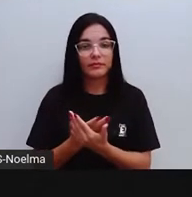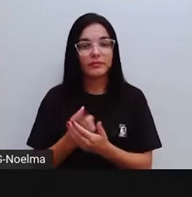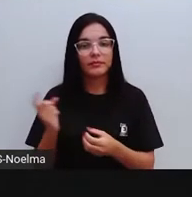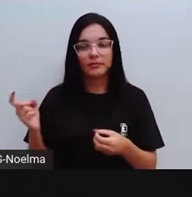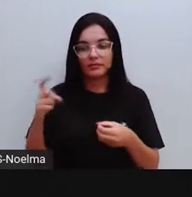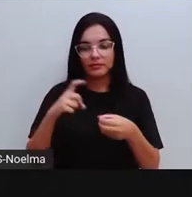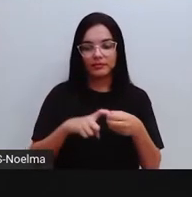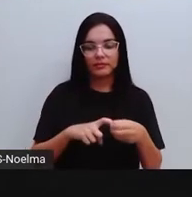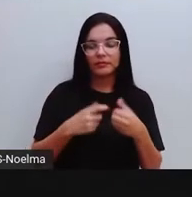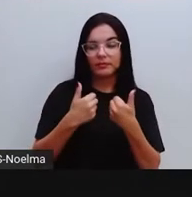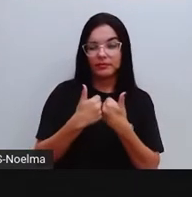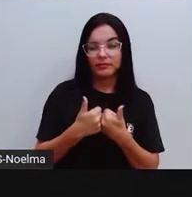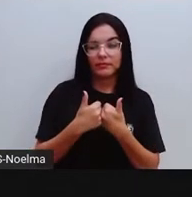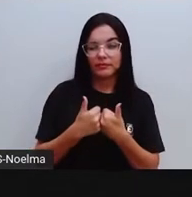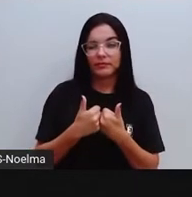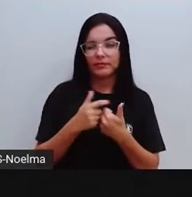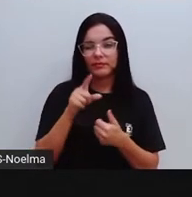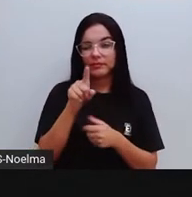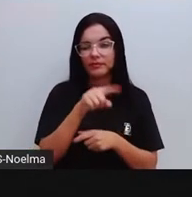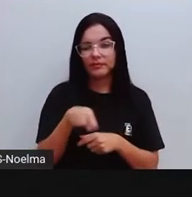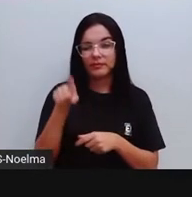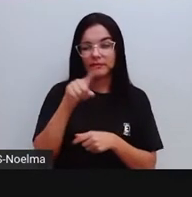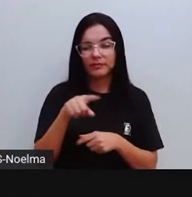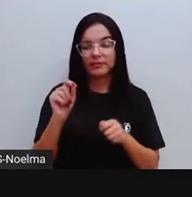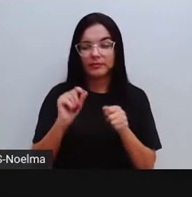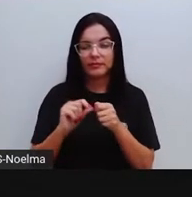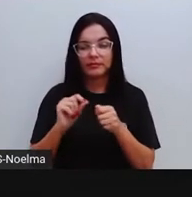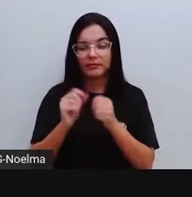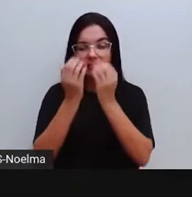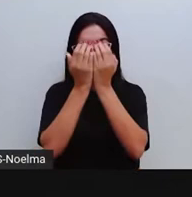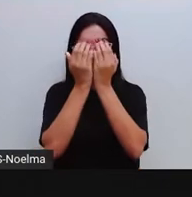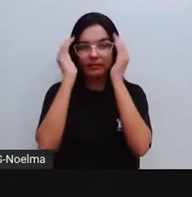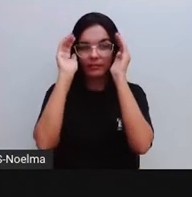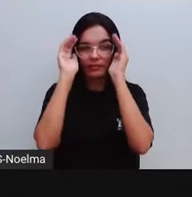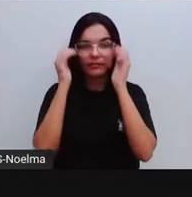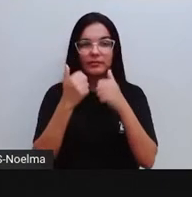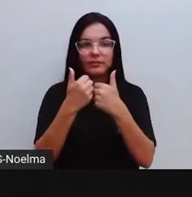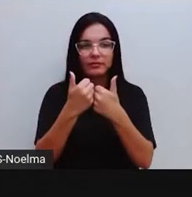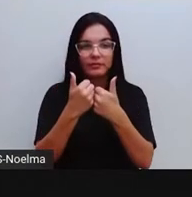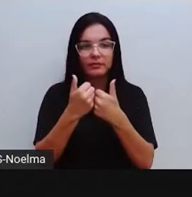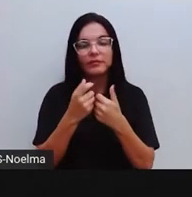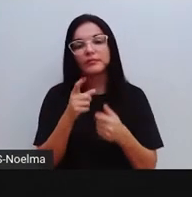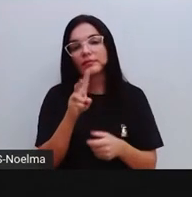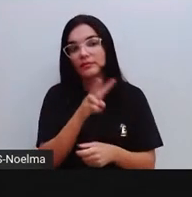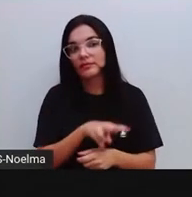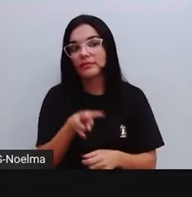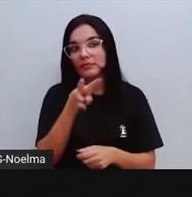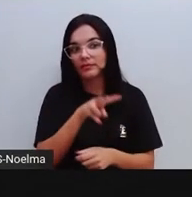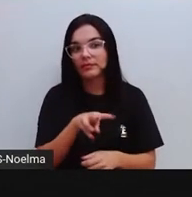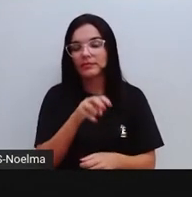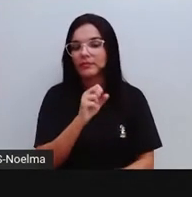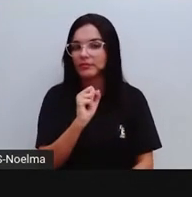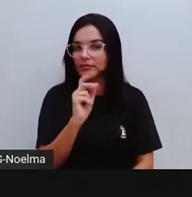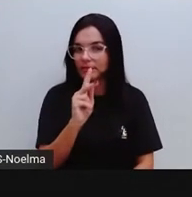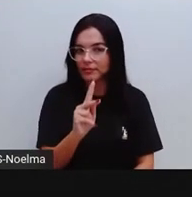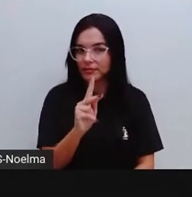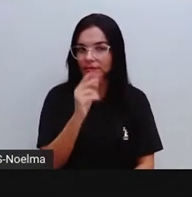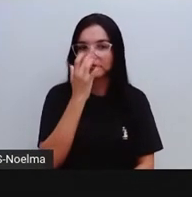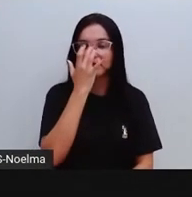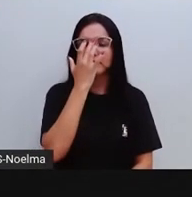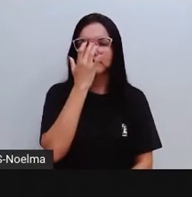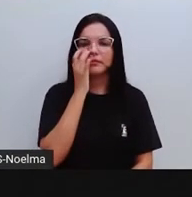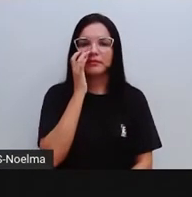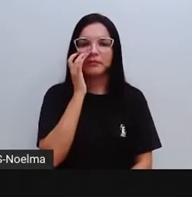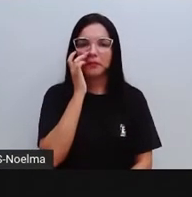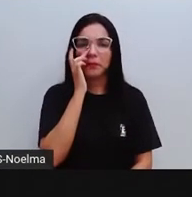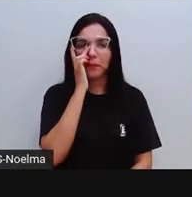aqui esse conteúdo de máscara, tá bom? Então, observem aí as imagens das máscaras